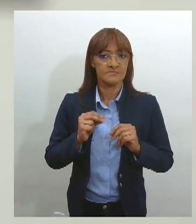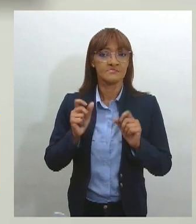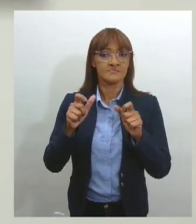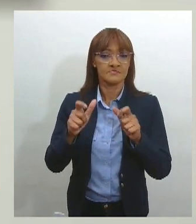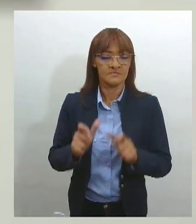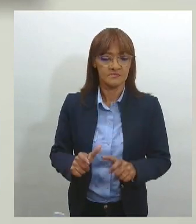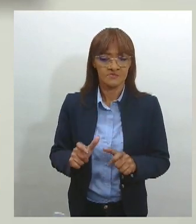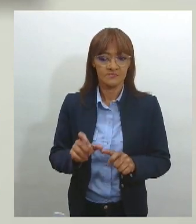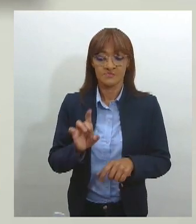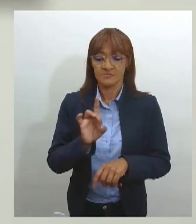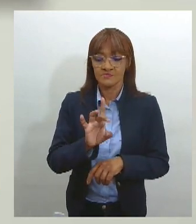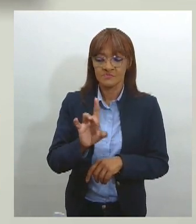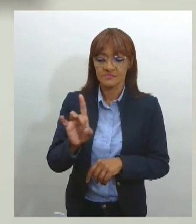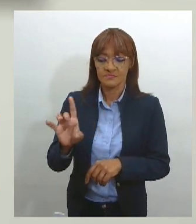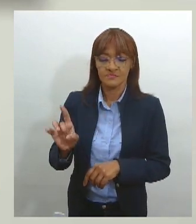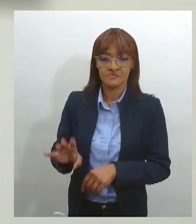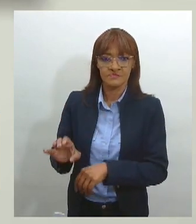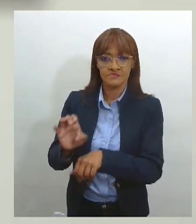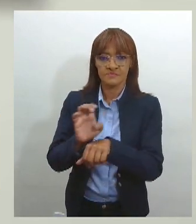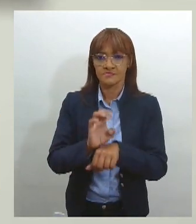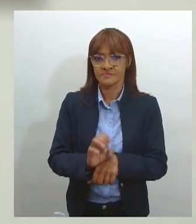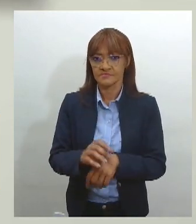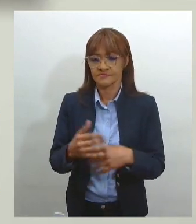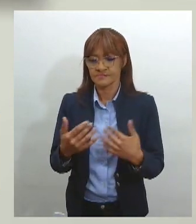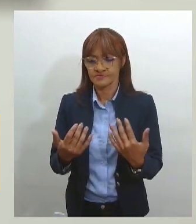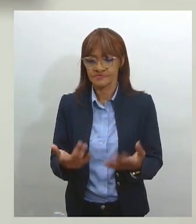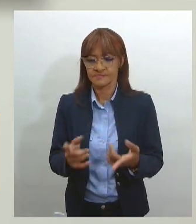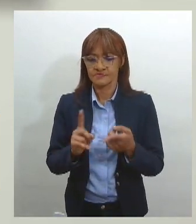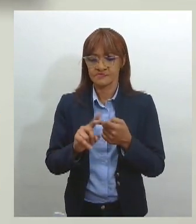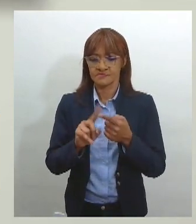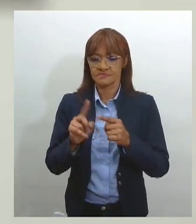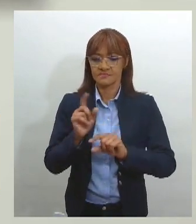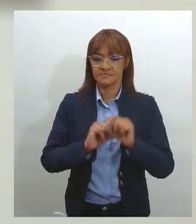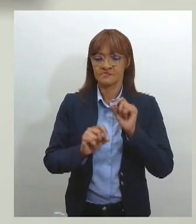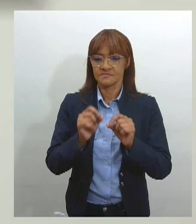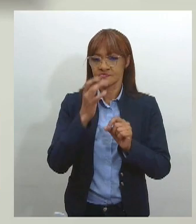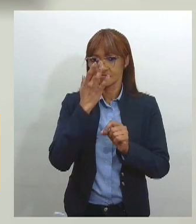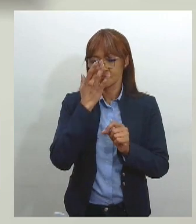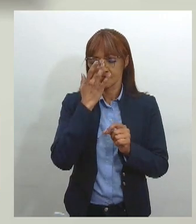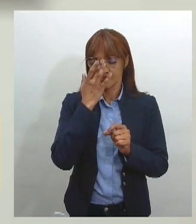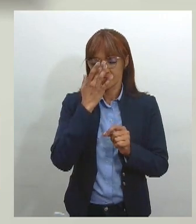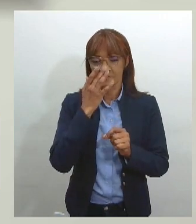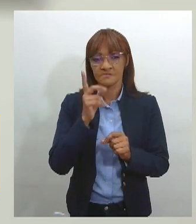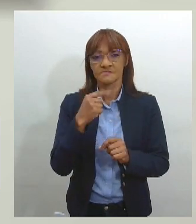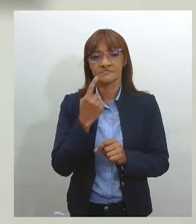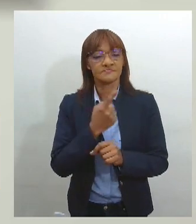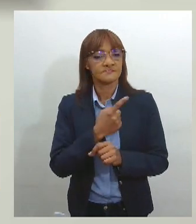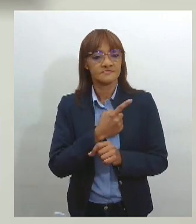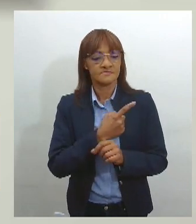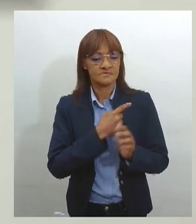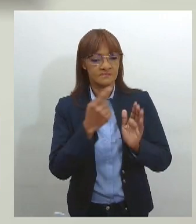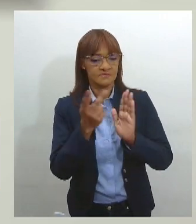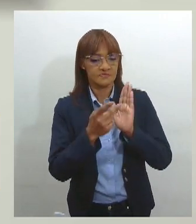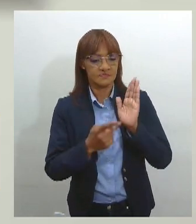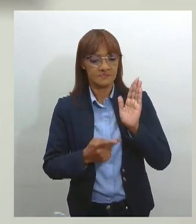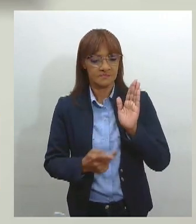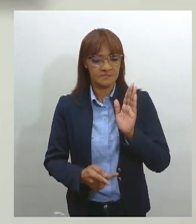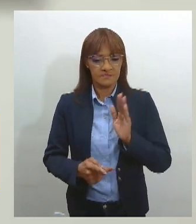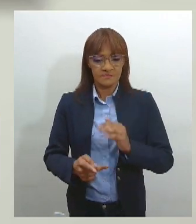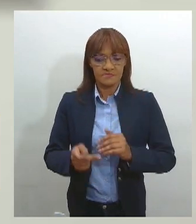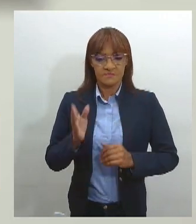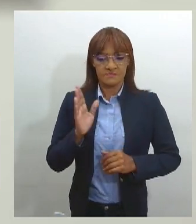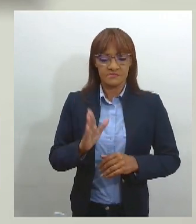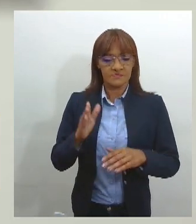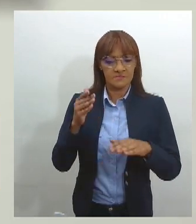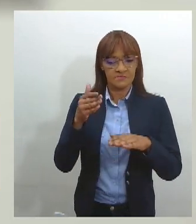existe. Além disso, prevenir, né? Então, a gente vai ter projeto de ir até as escolas, conversar com os nossos